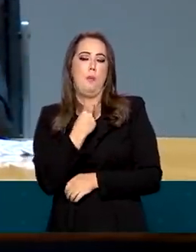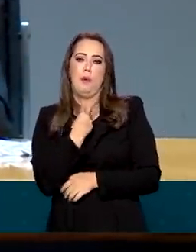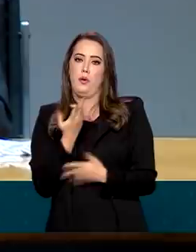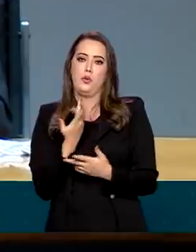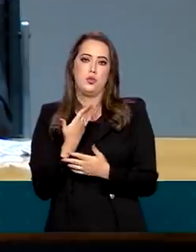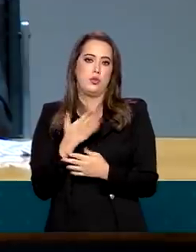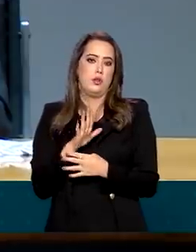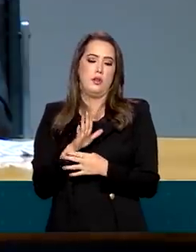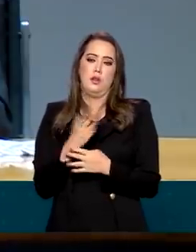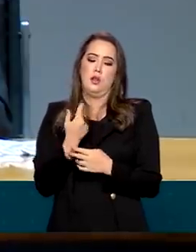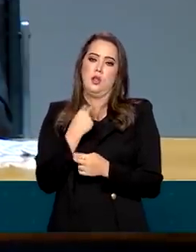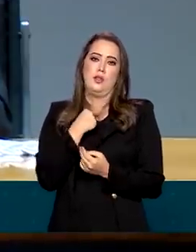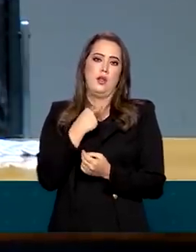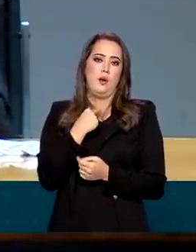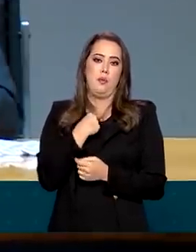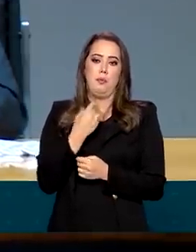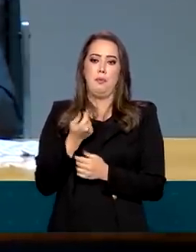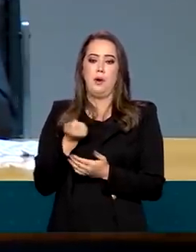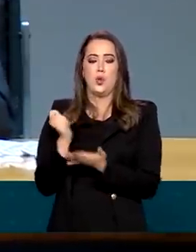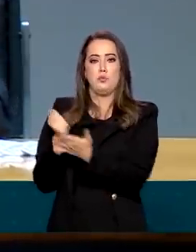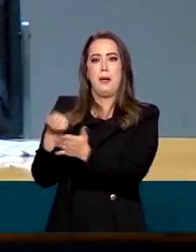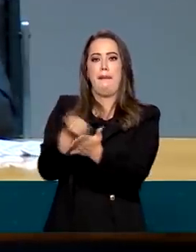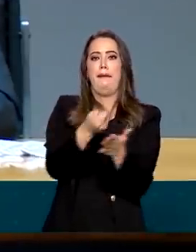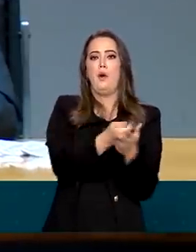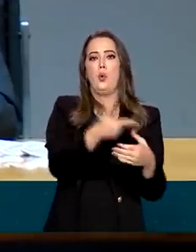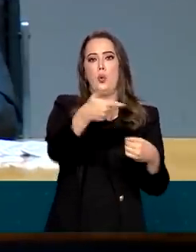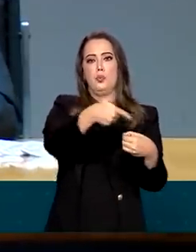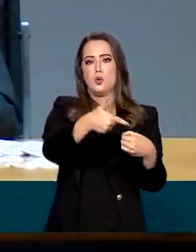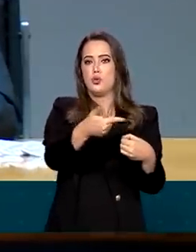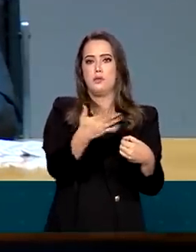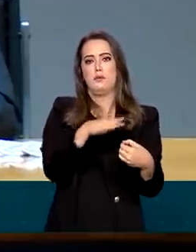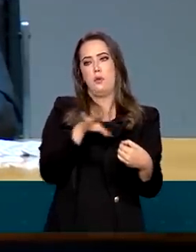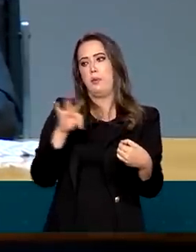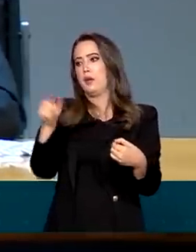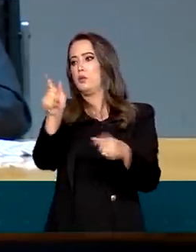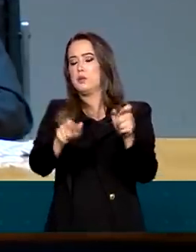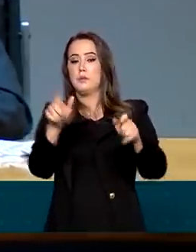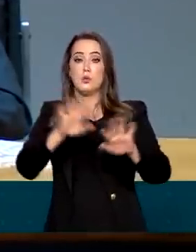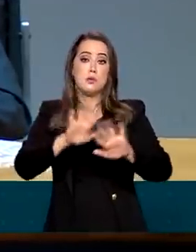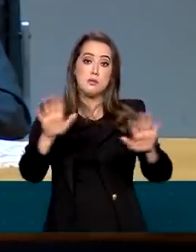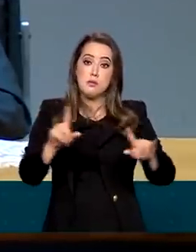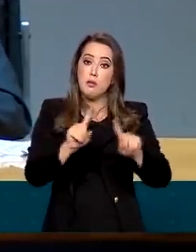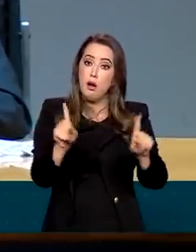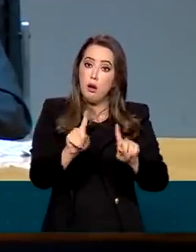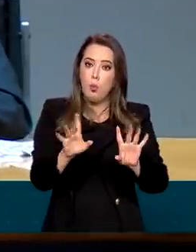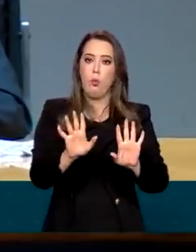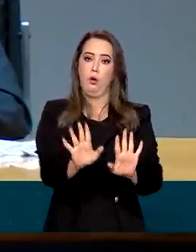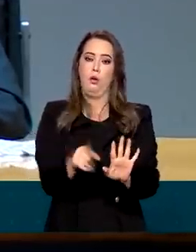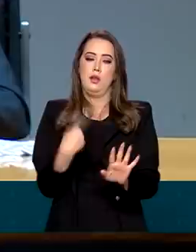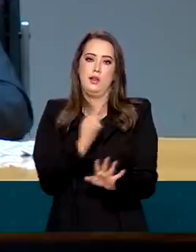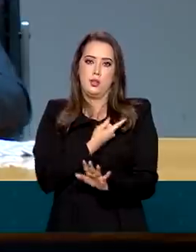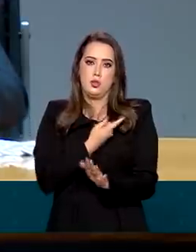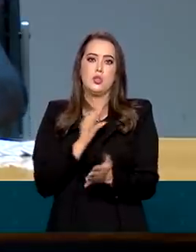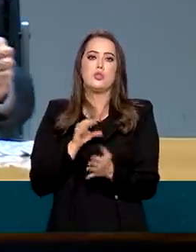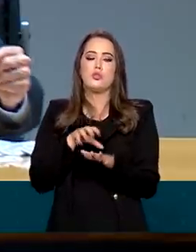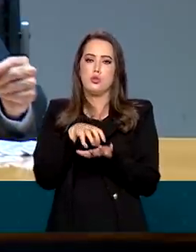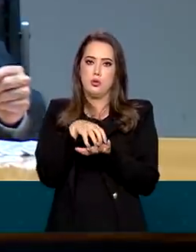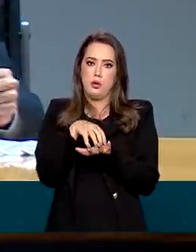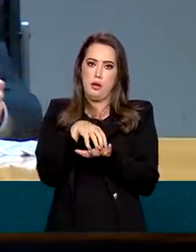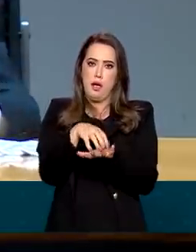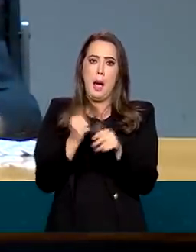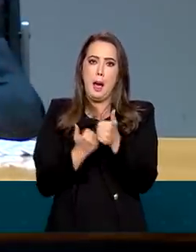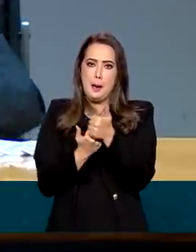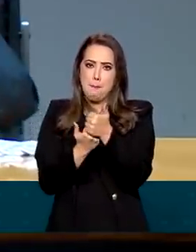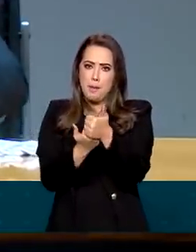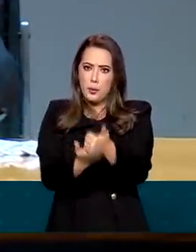economia verde digital no futuro, não é subsidiar o uso de poluentes, é subsidiar quem carrega a comida,